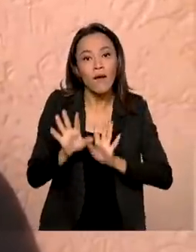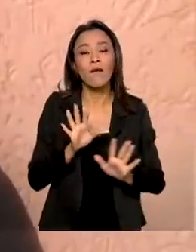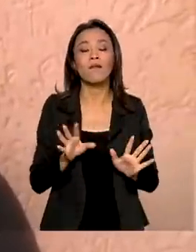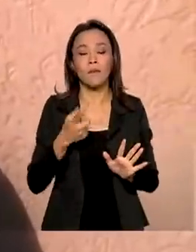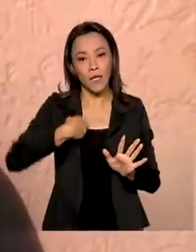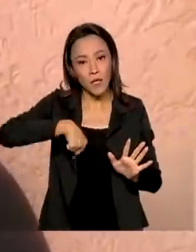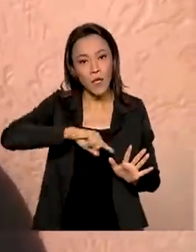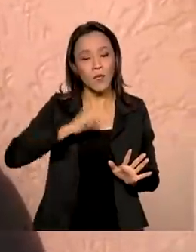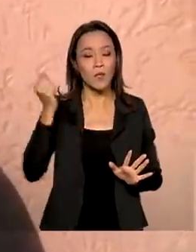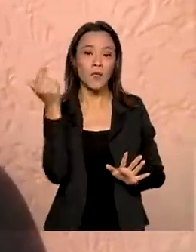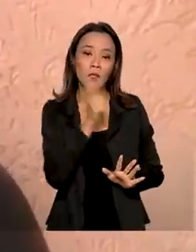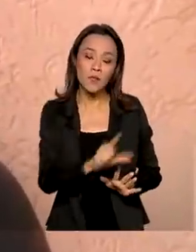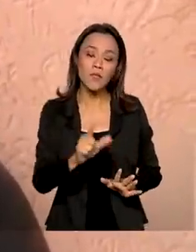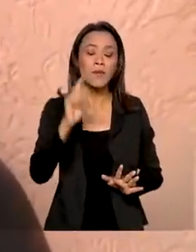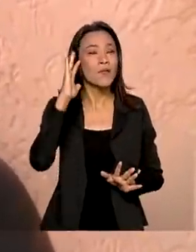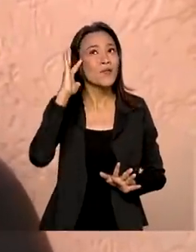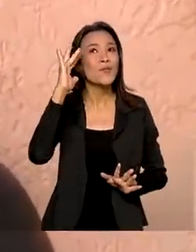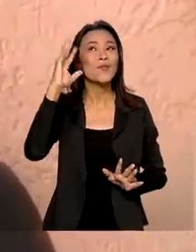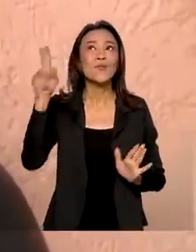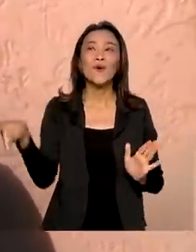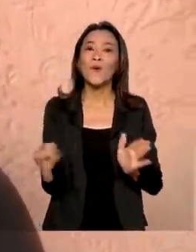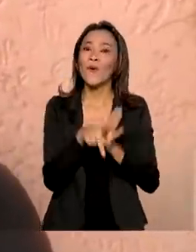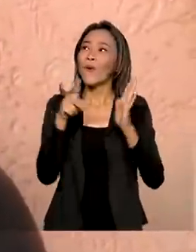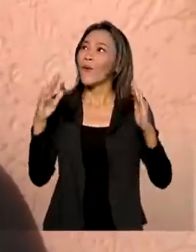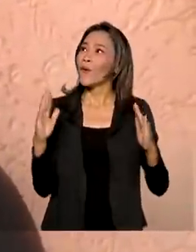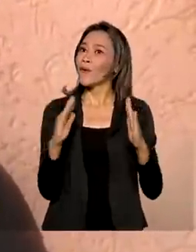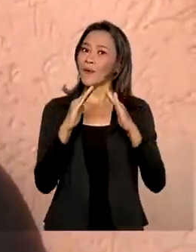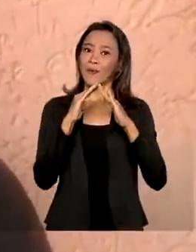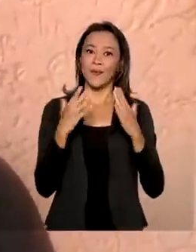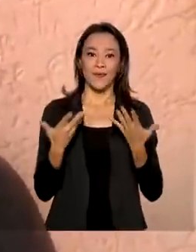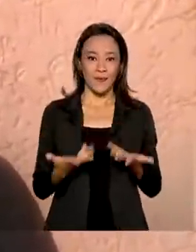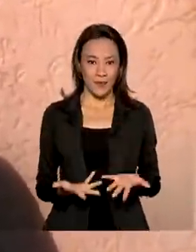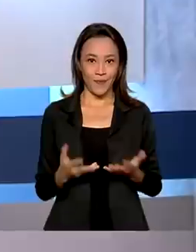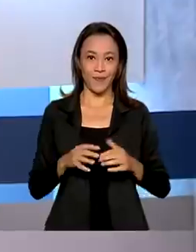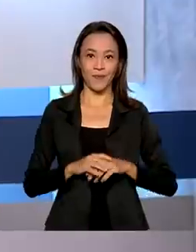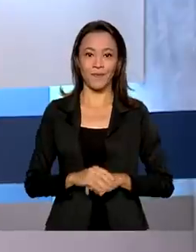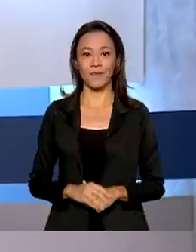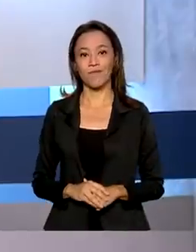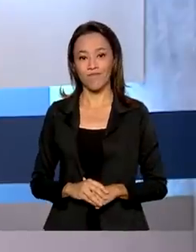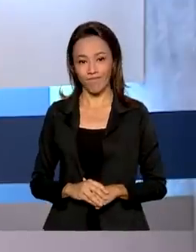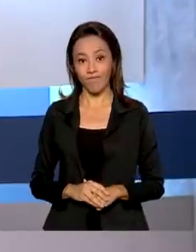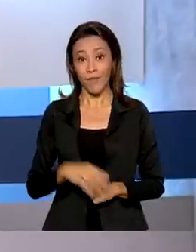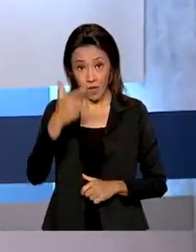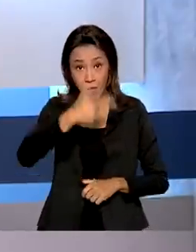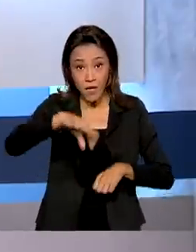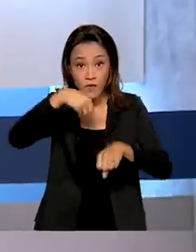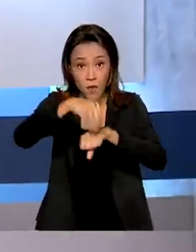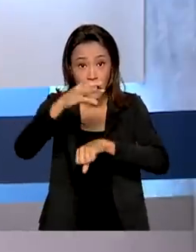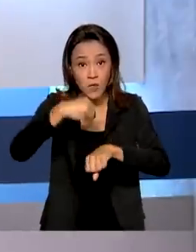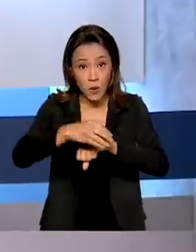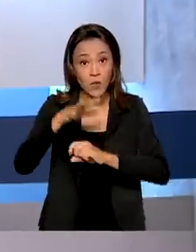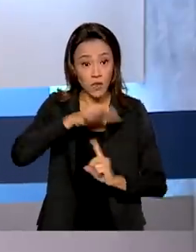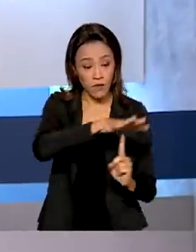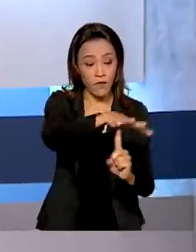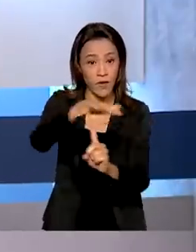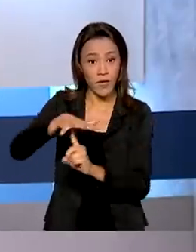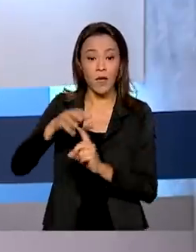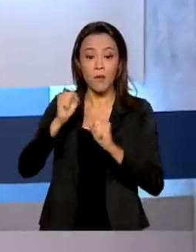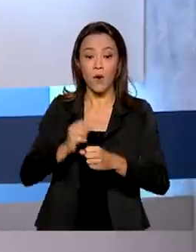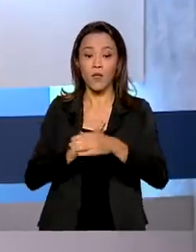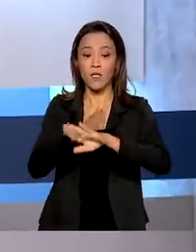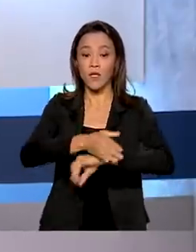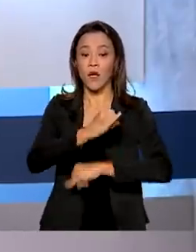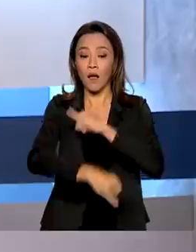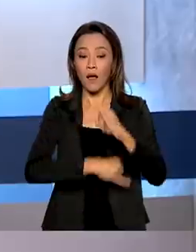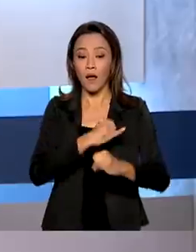a gente possa realizar um sonho de investir na casa própria. E para mais informações do feirão, acesse caixa